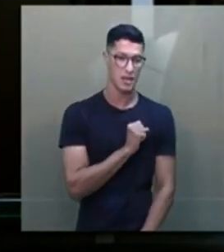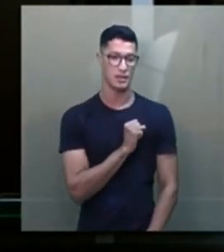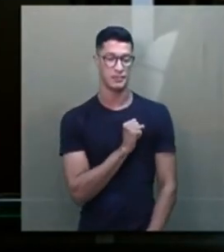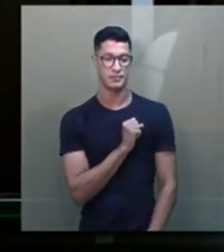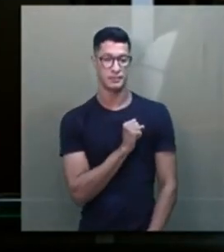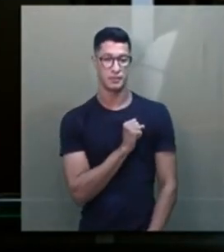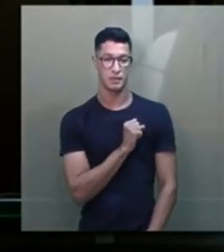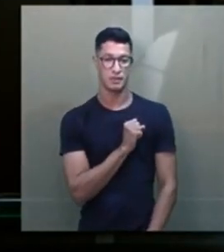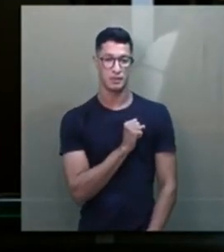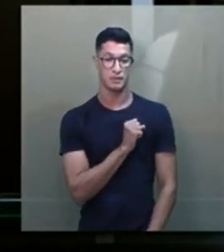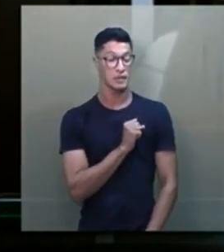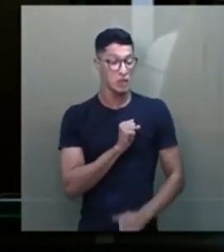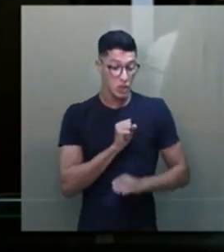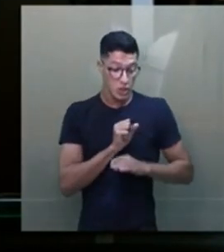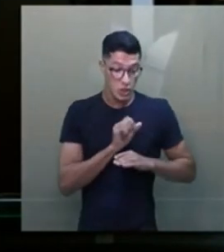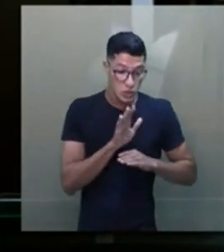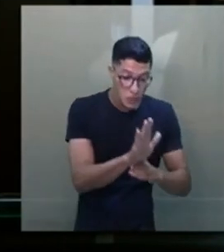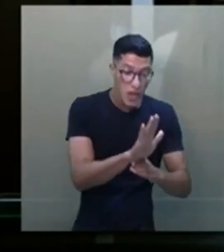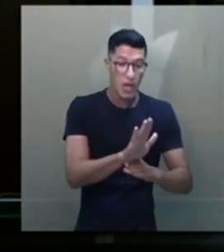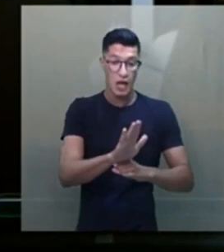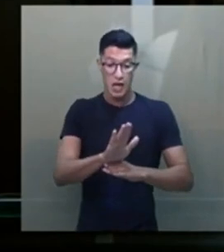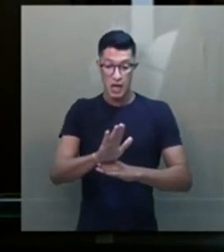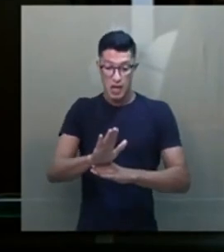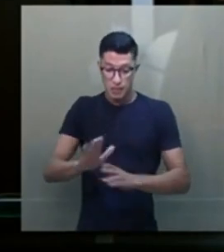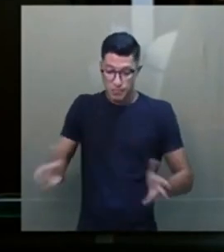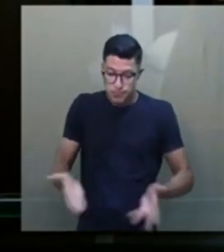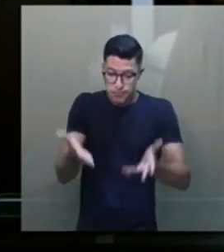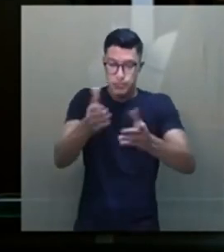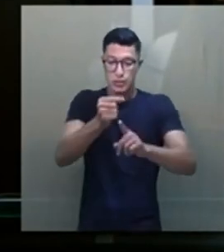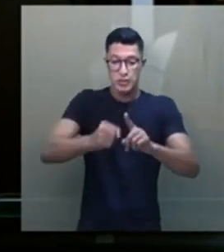e para ajudar a construir uma sociedade